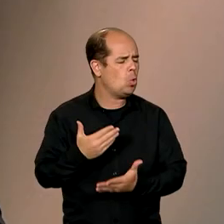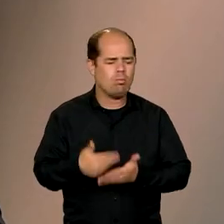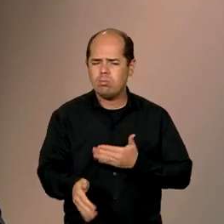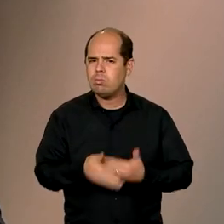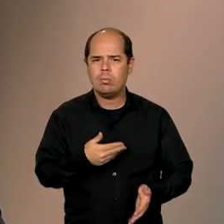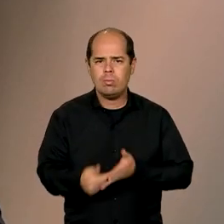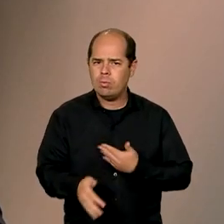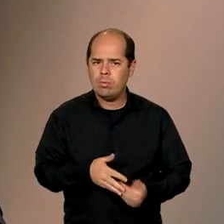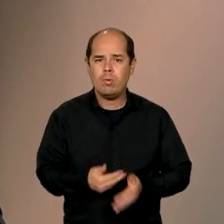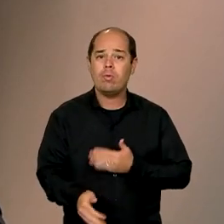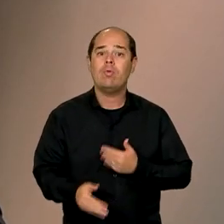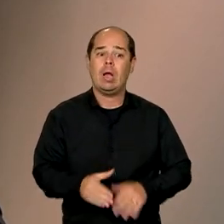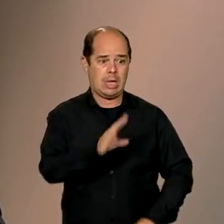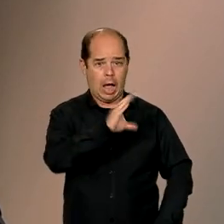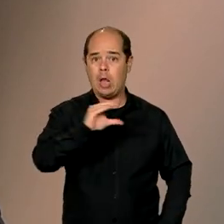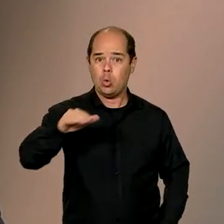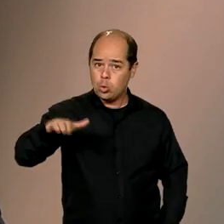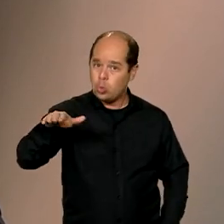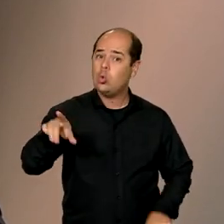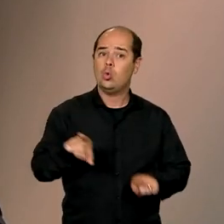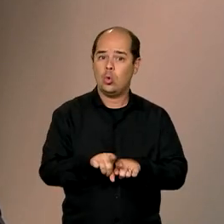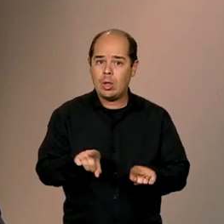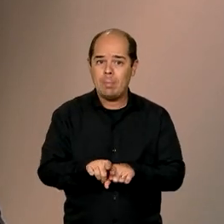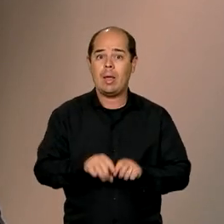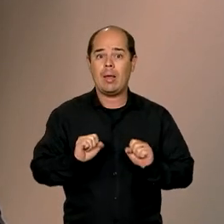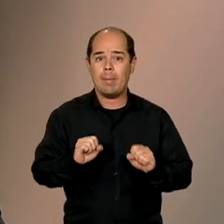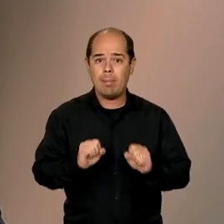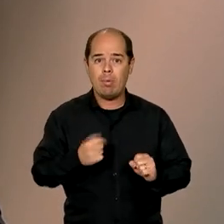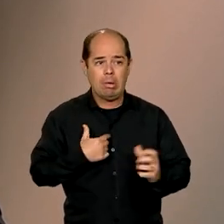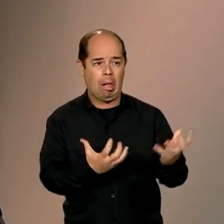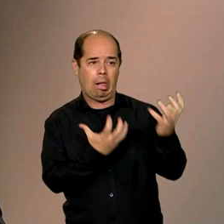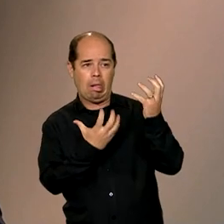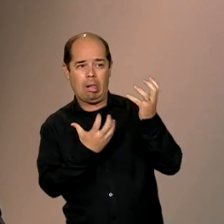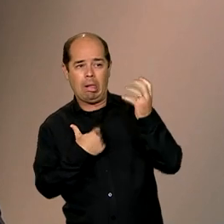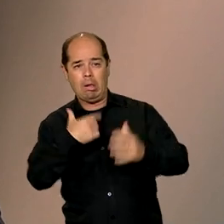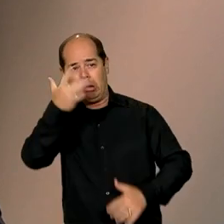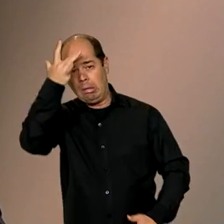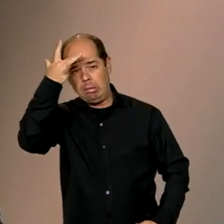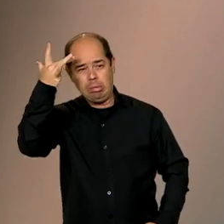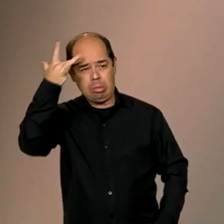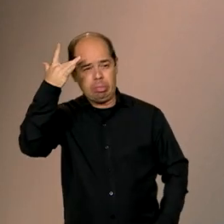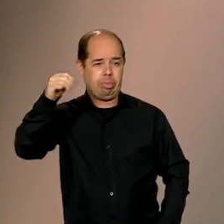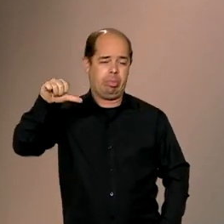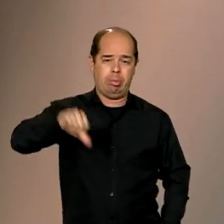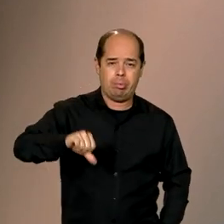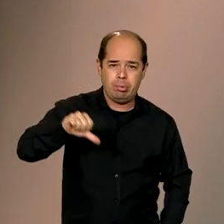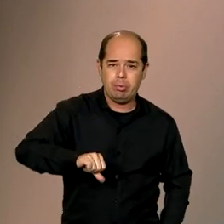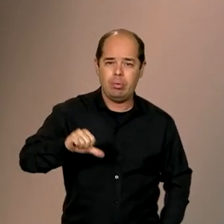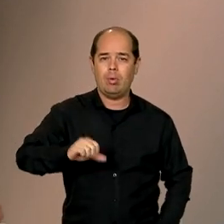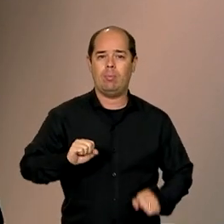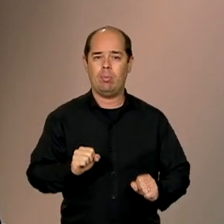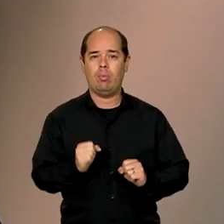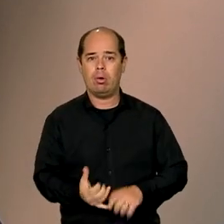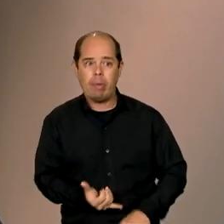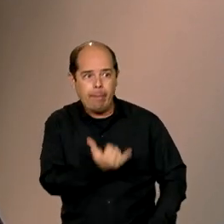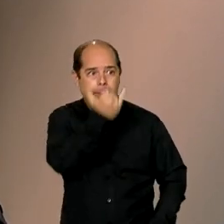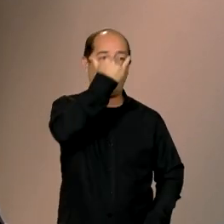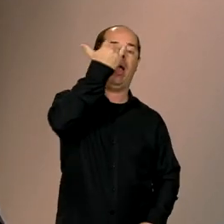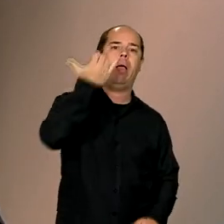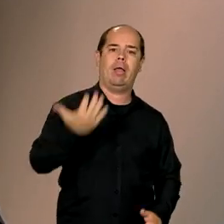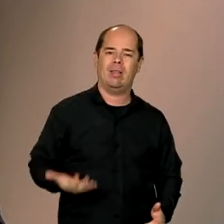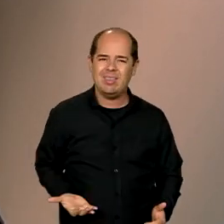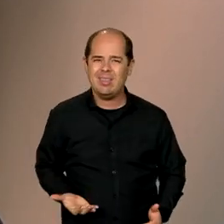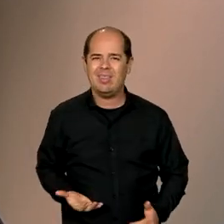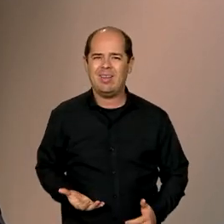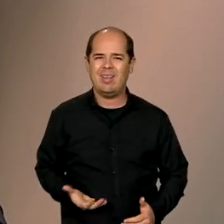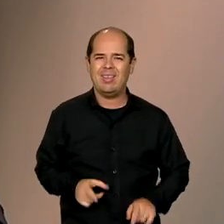hostil, ele pode provocar doença mental, ele pode provocar acidente do trabalho, pode provocar traumas na vida